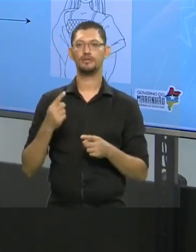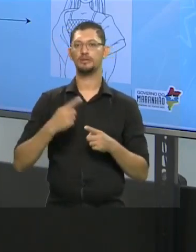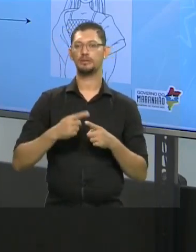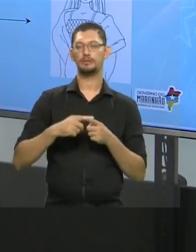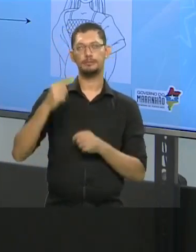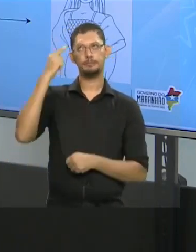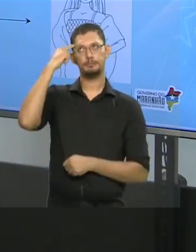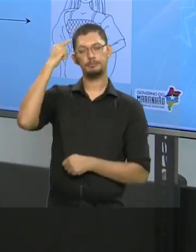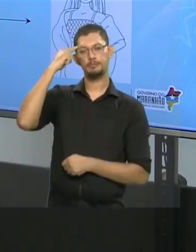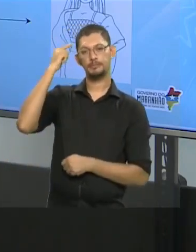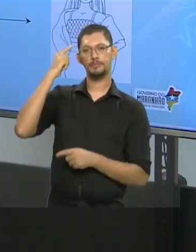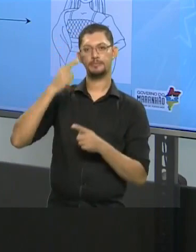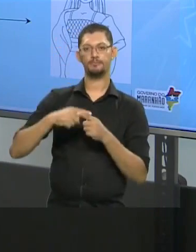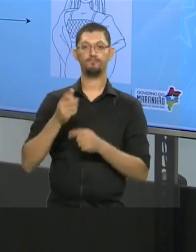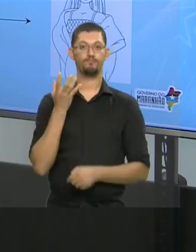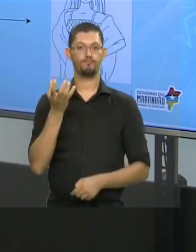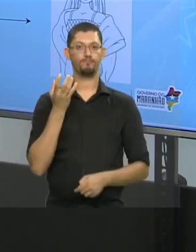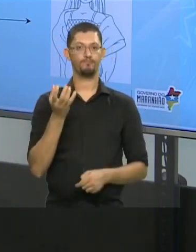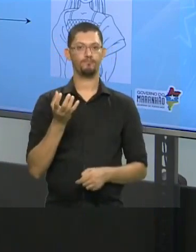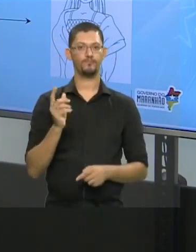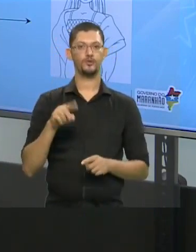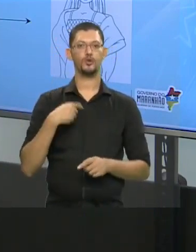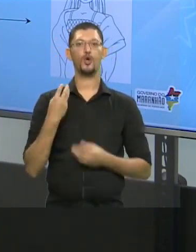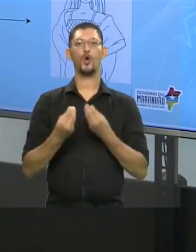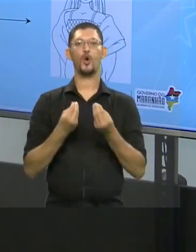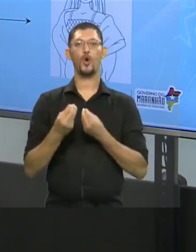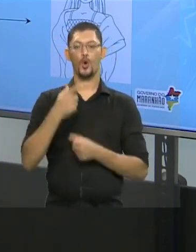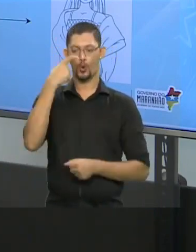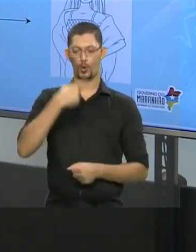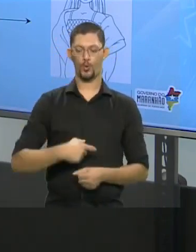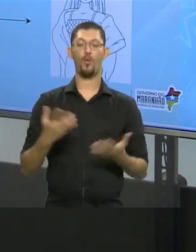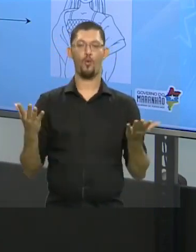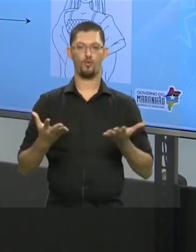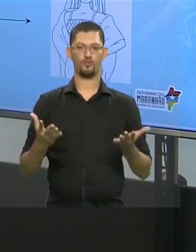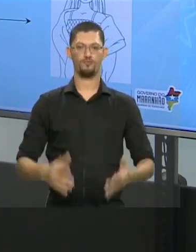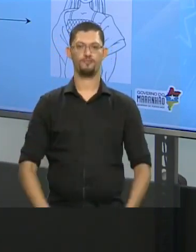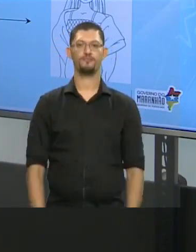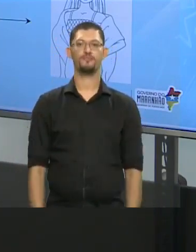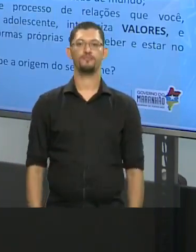a gente pensa, por que a gente é do jeito que a gente é hoje.